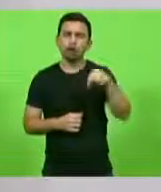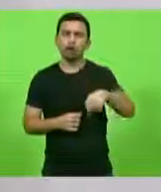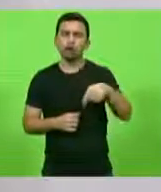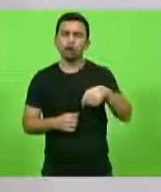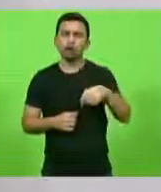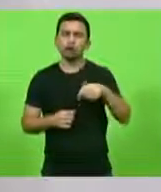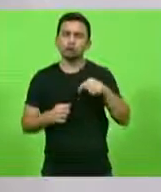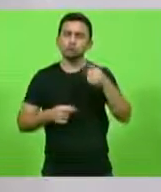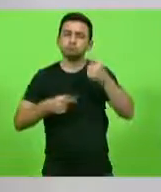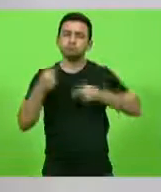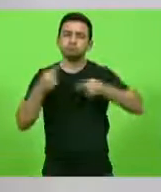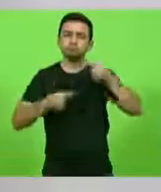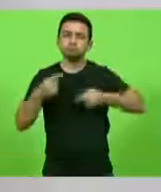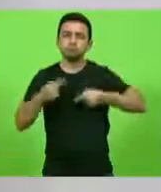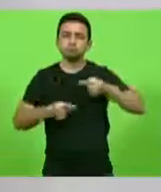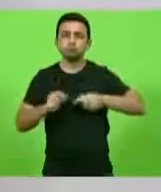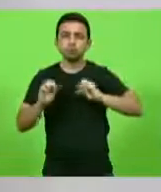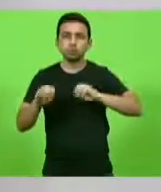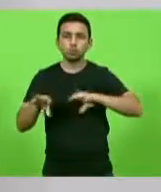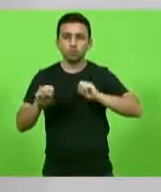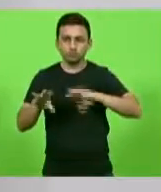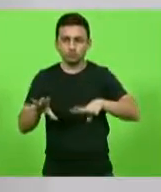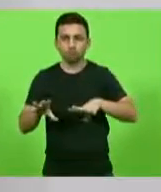começamos a discutir sobre a educação.